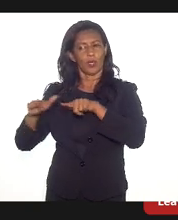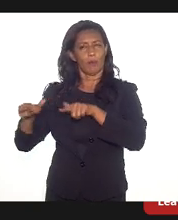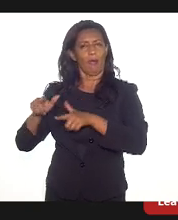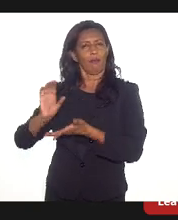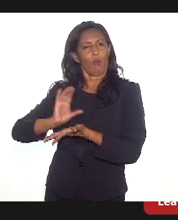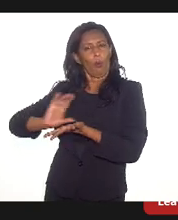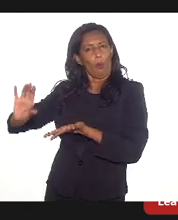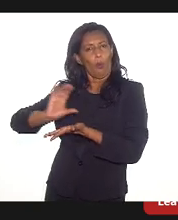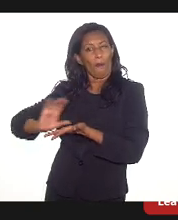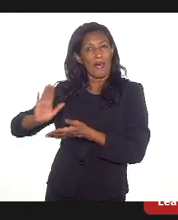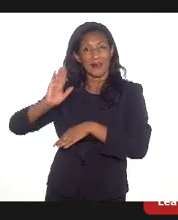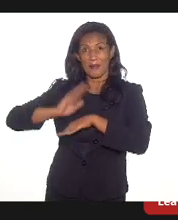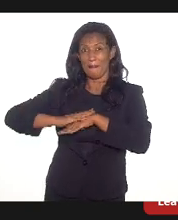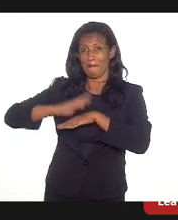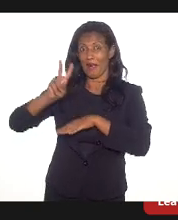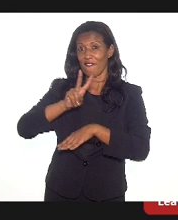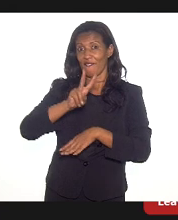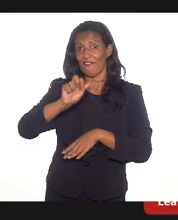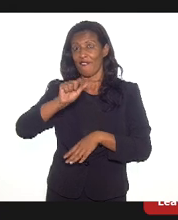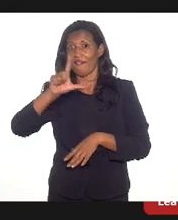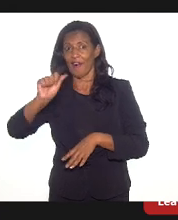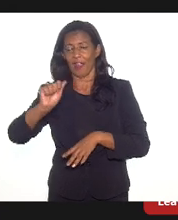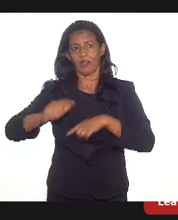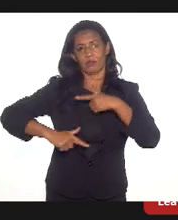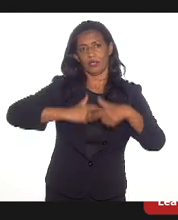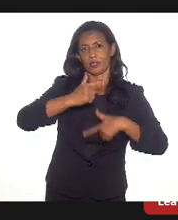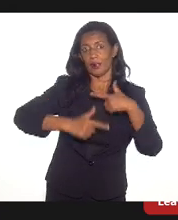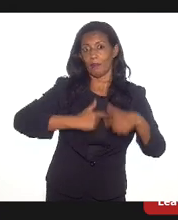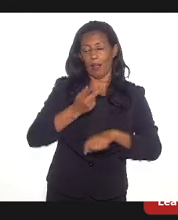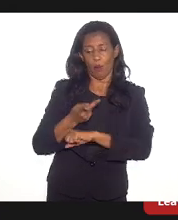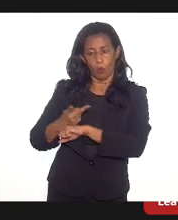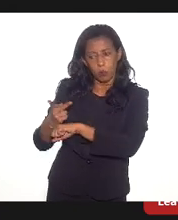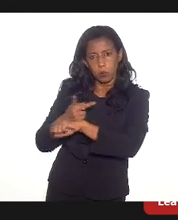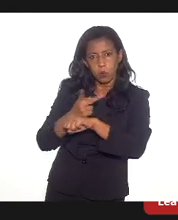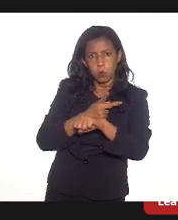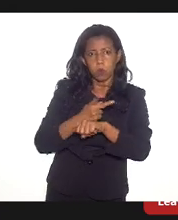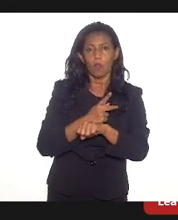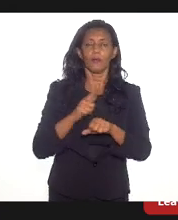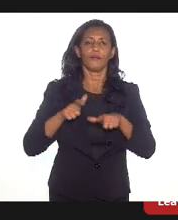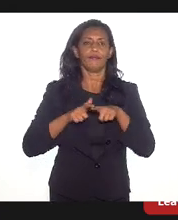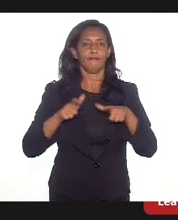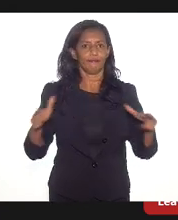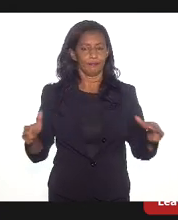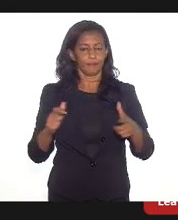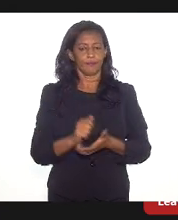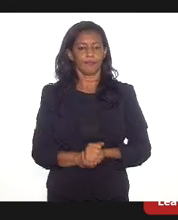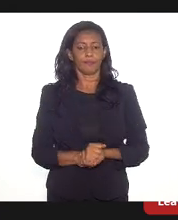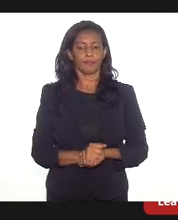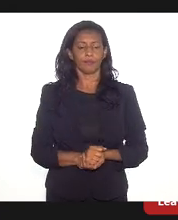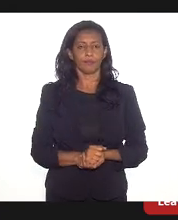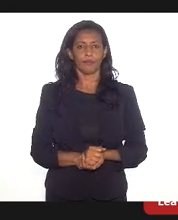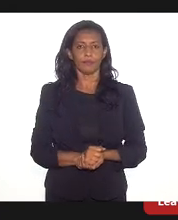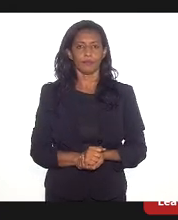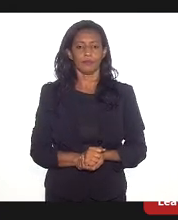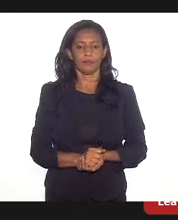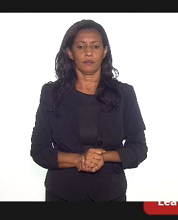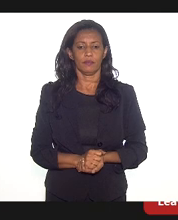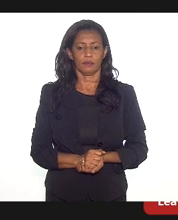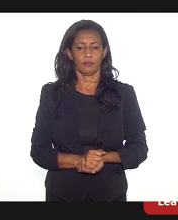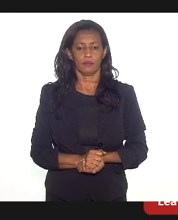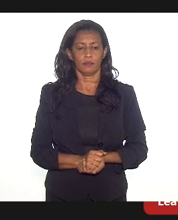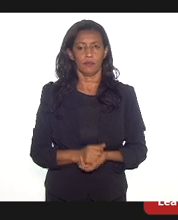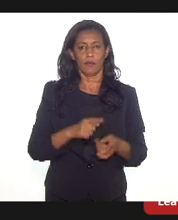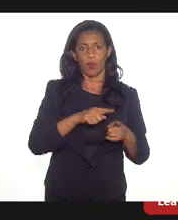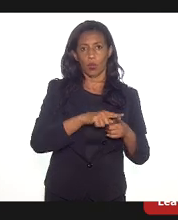que mais empregaram no mês de abril e a procura foi muito grande. Nos postos, durante